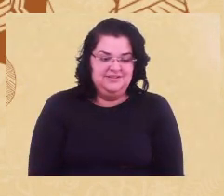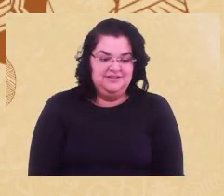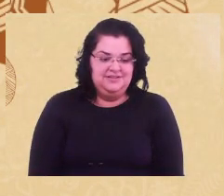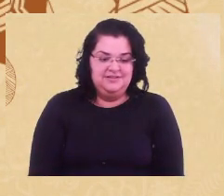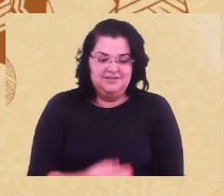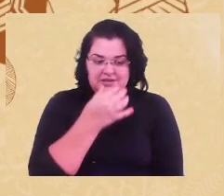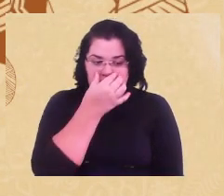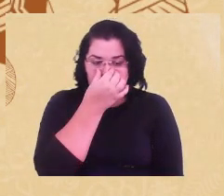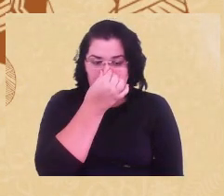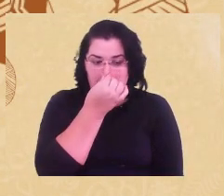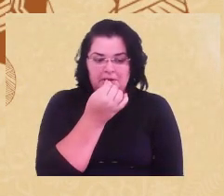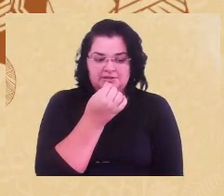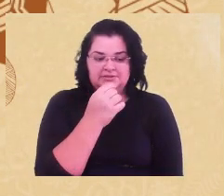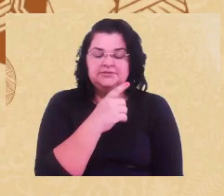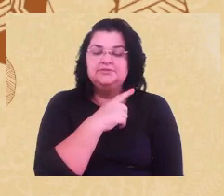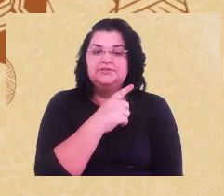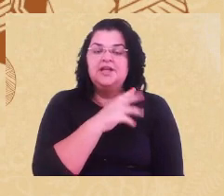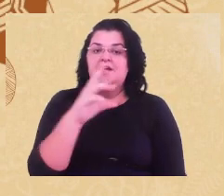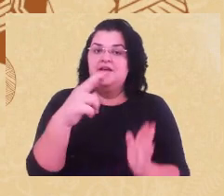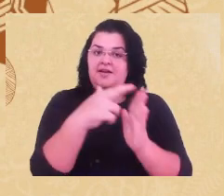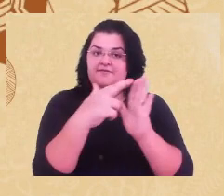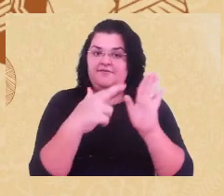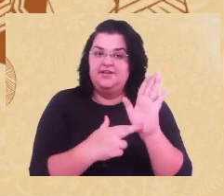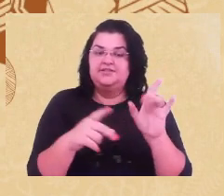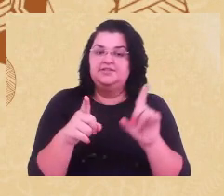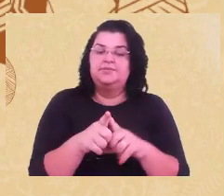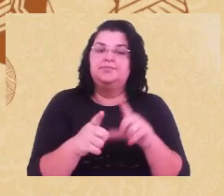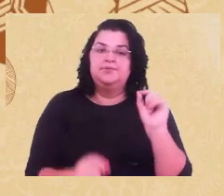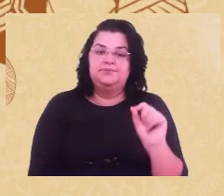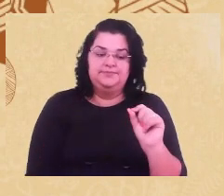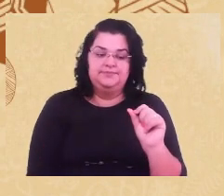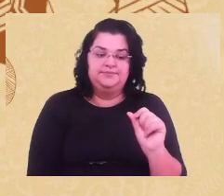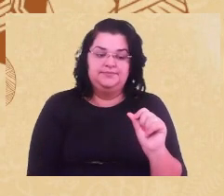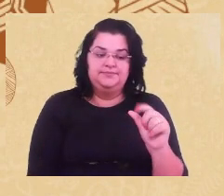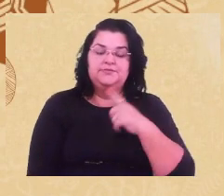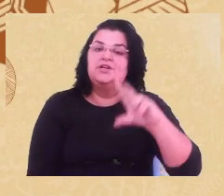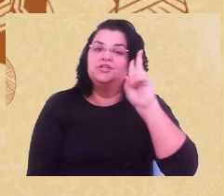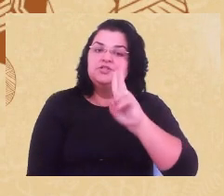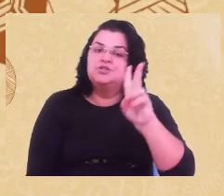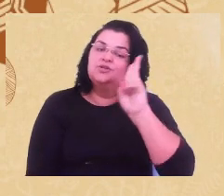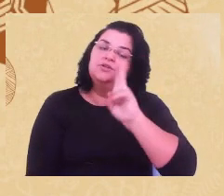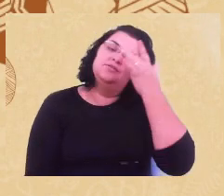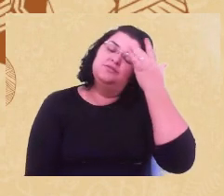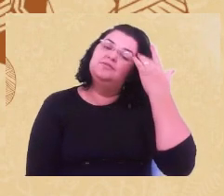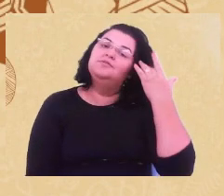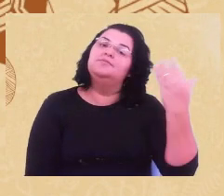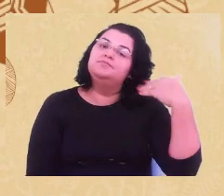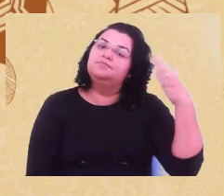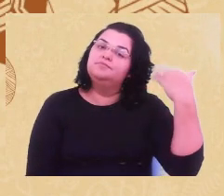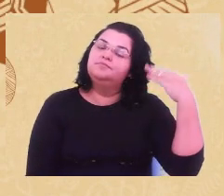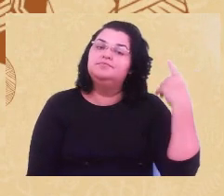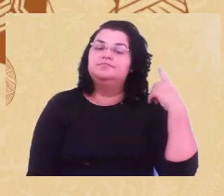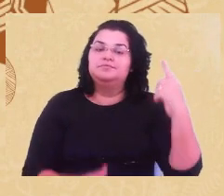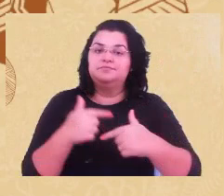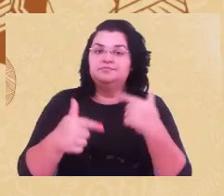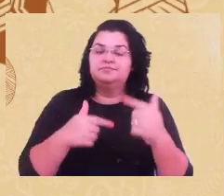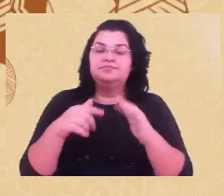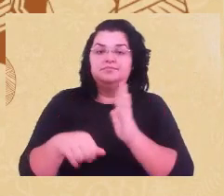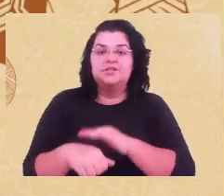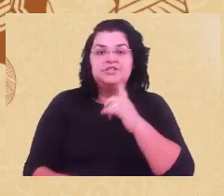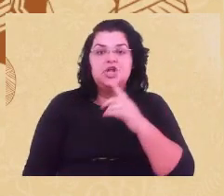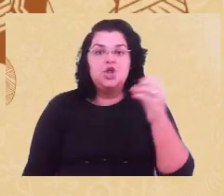Também faço uma referência a uma historiadora da psicanálise, que essa tem um trabalho mais recente, e